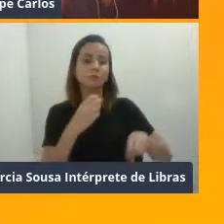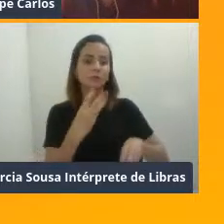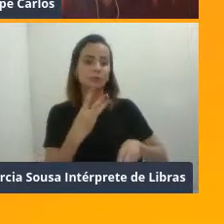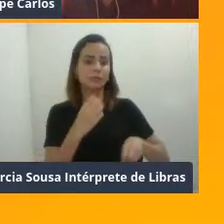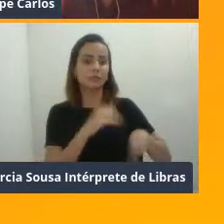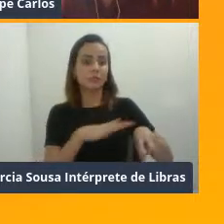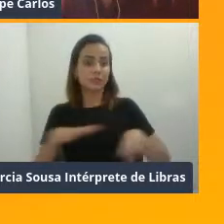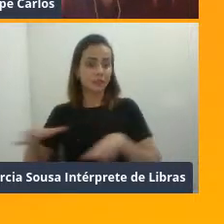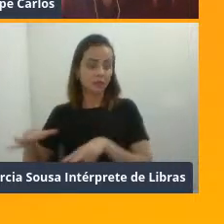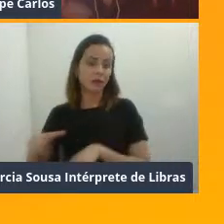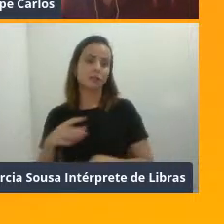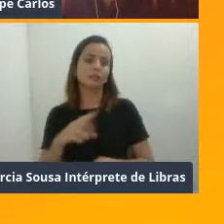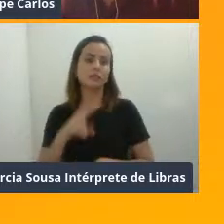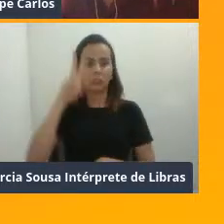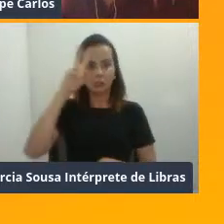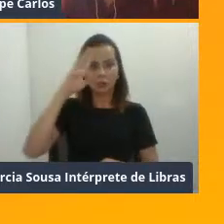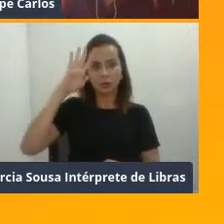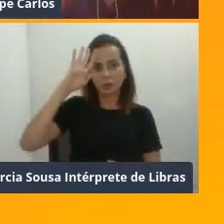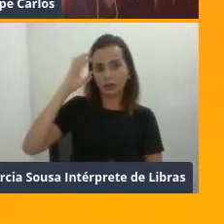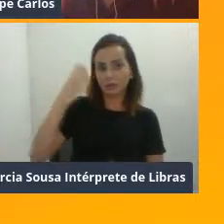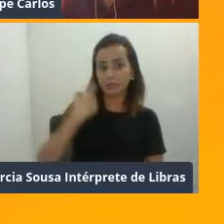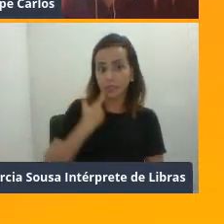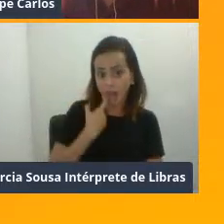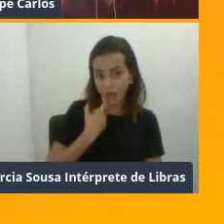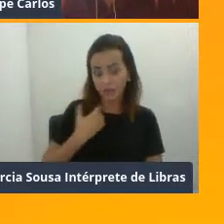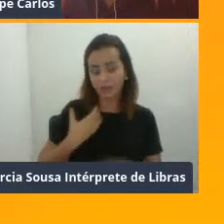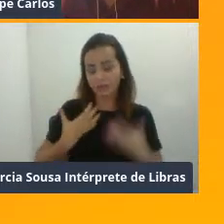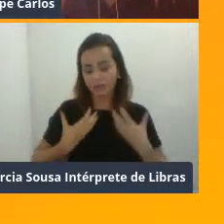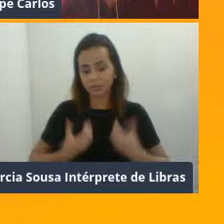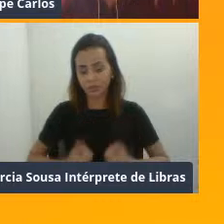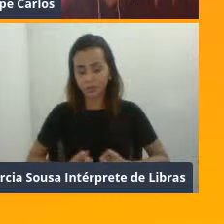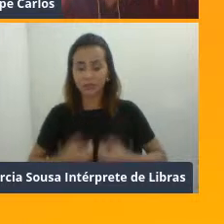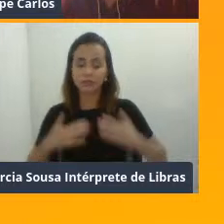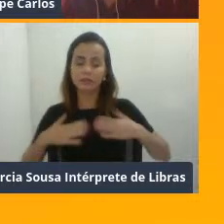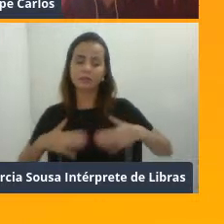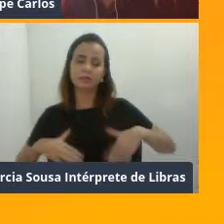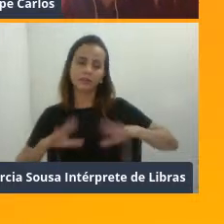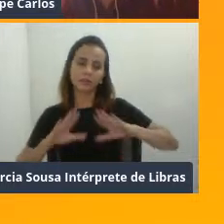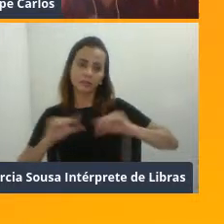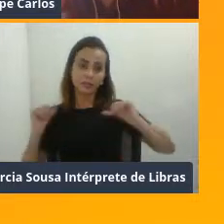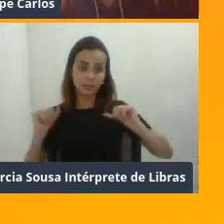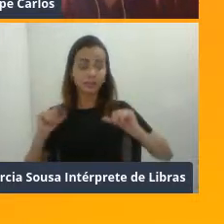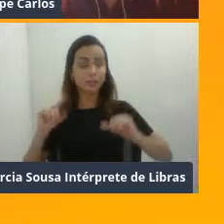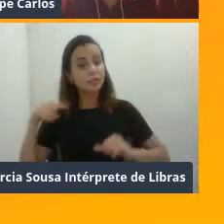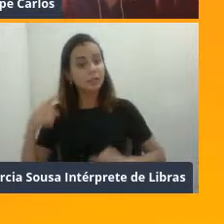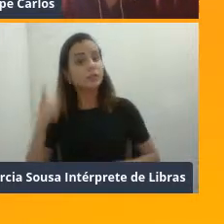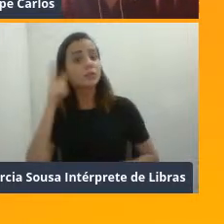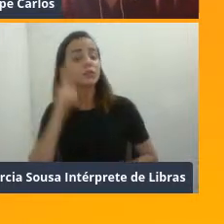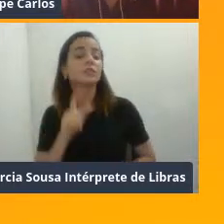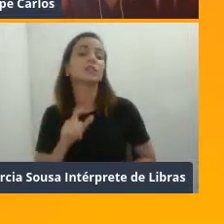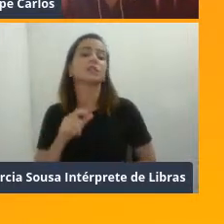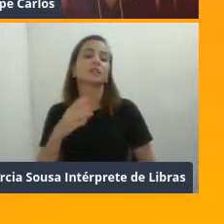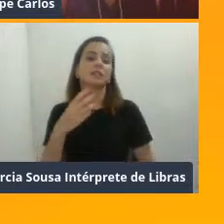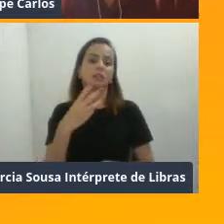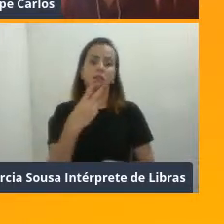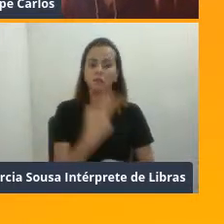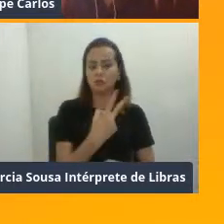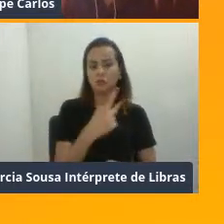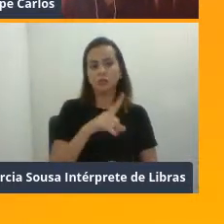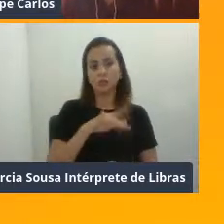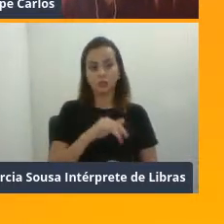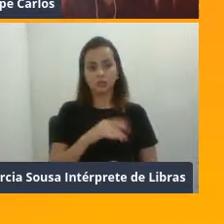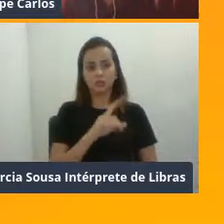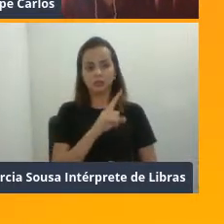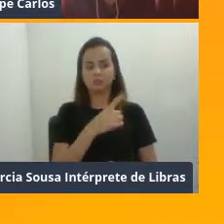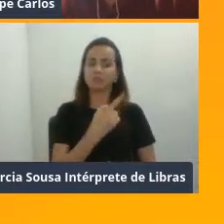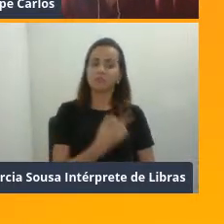Dê um dia de descanso. Depois vocês vão sentir que vocês vão conseguir treinar duas vezes seguidas. Tem